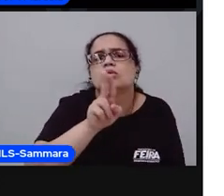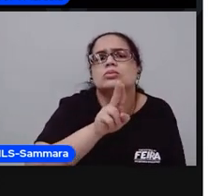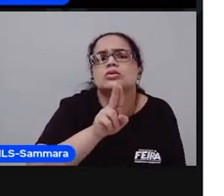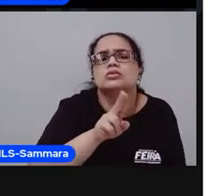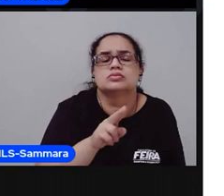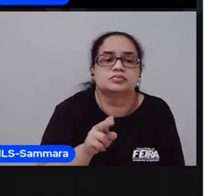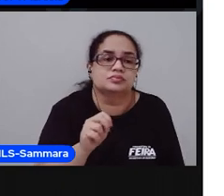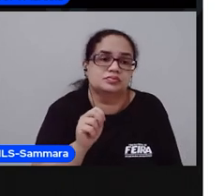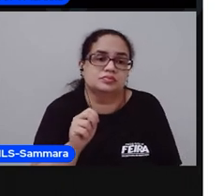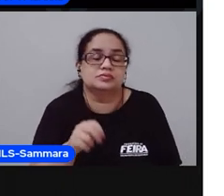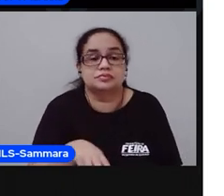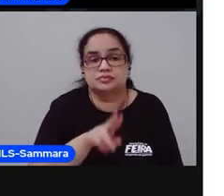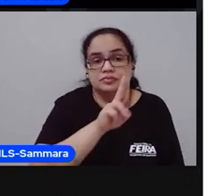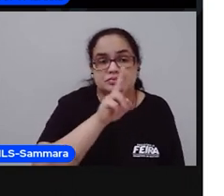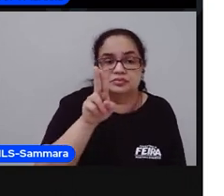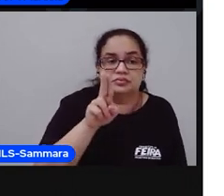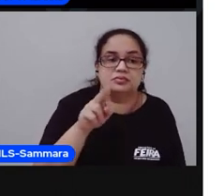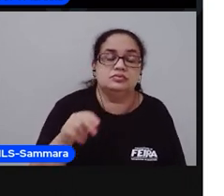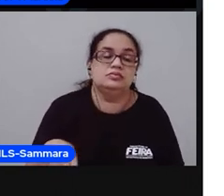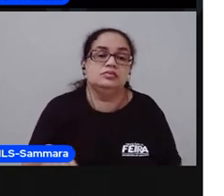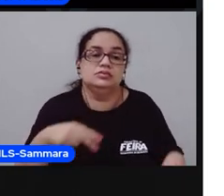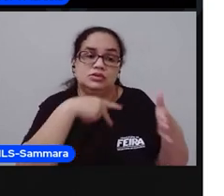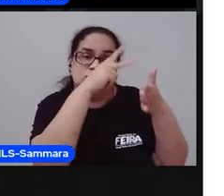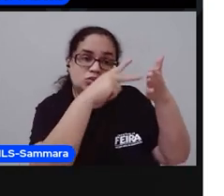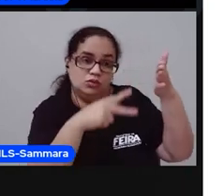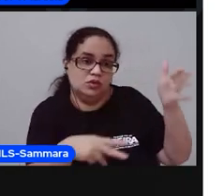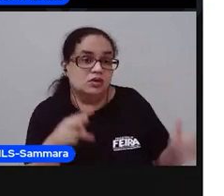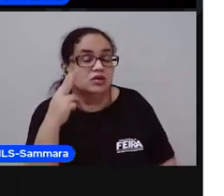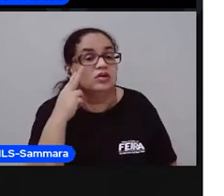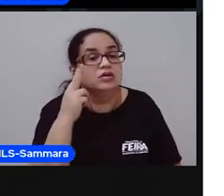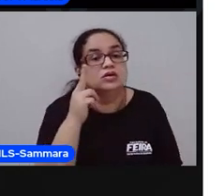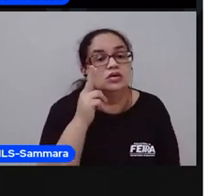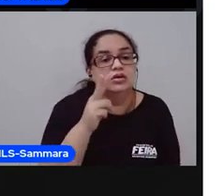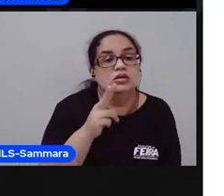O nome que aparece lá naquele poema que a gente lê?